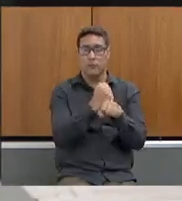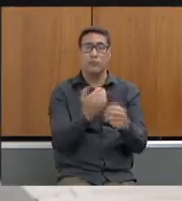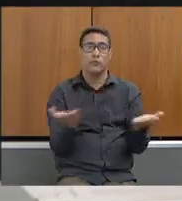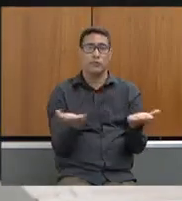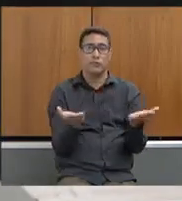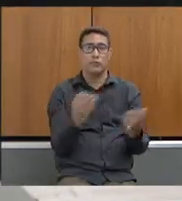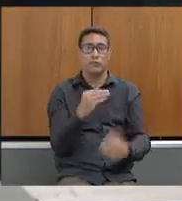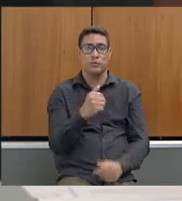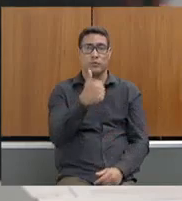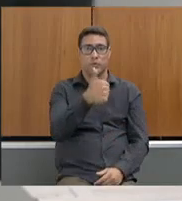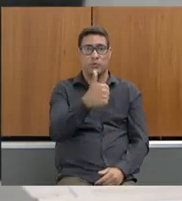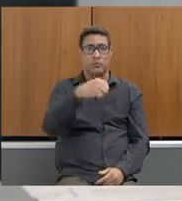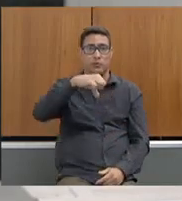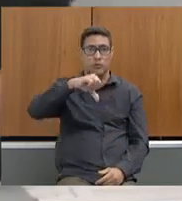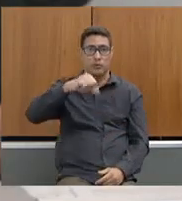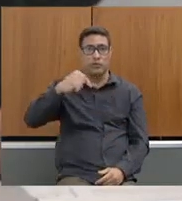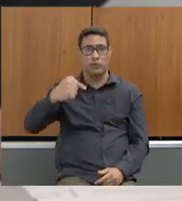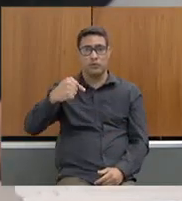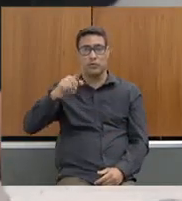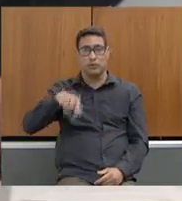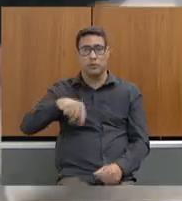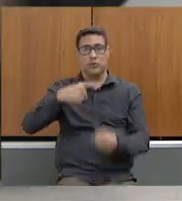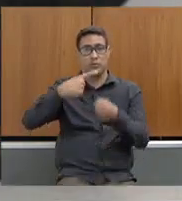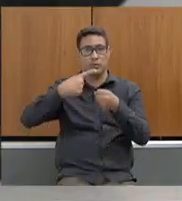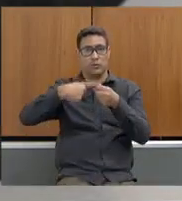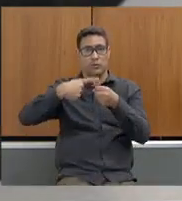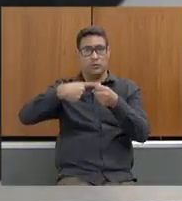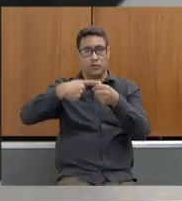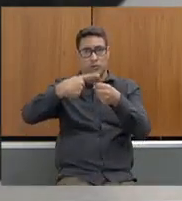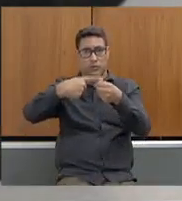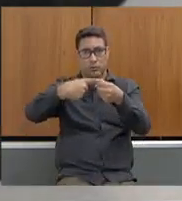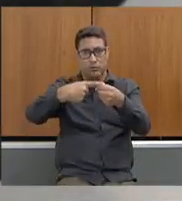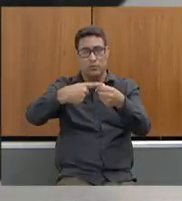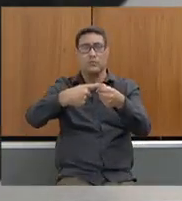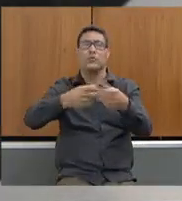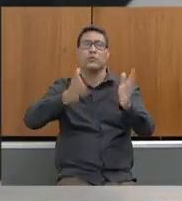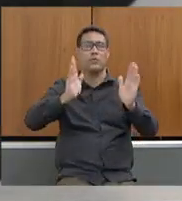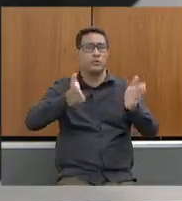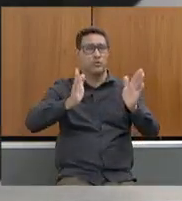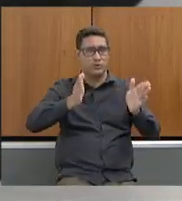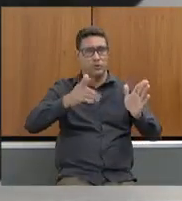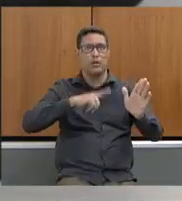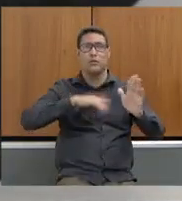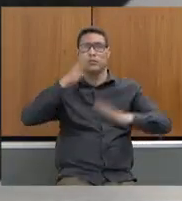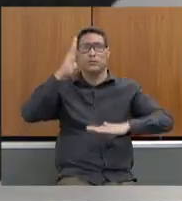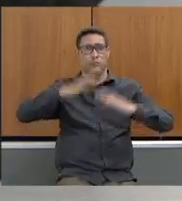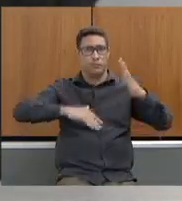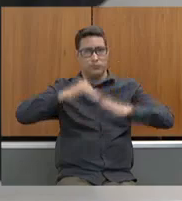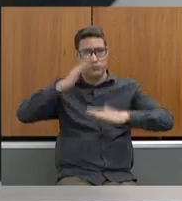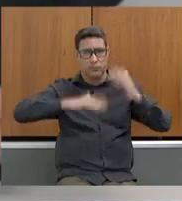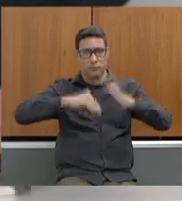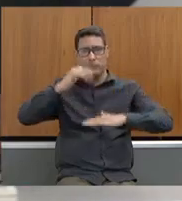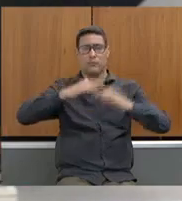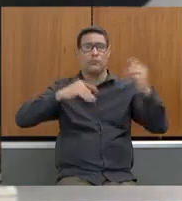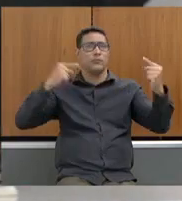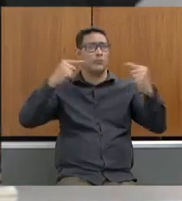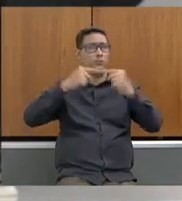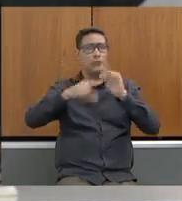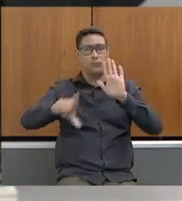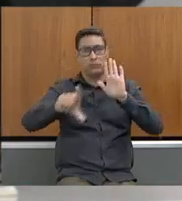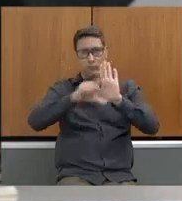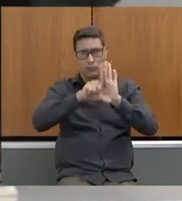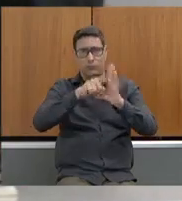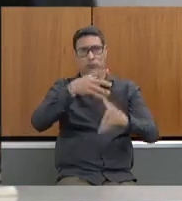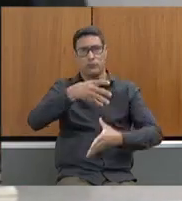tem 197 municípios já exercendo a sua competência originária da Lei Complementar